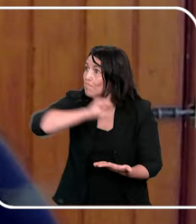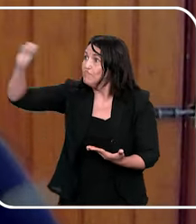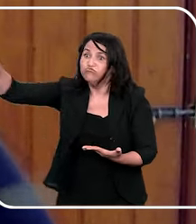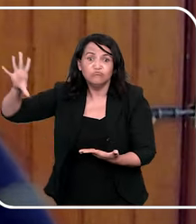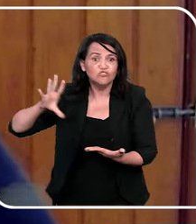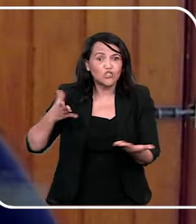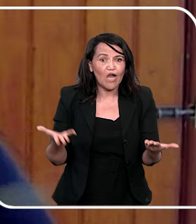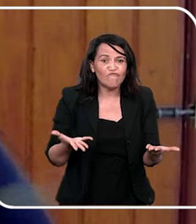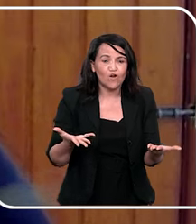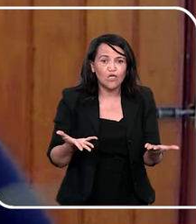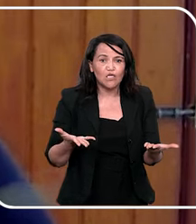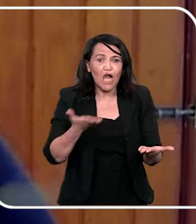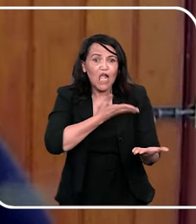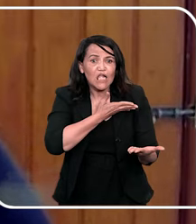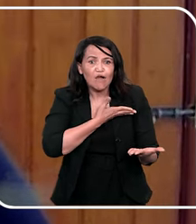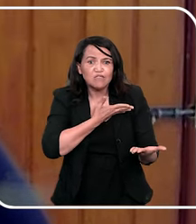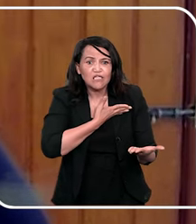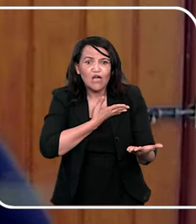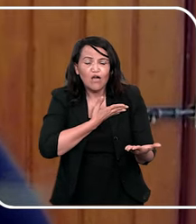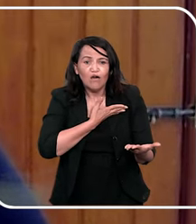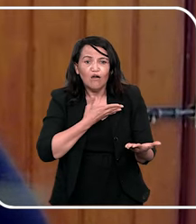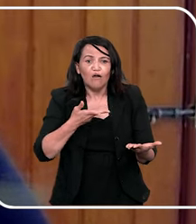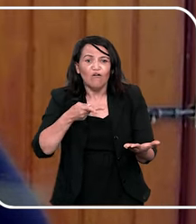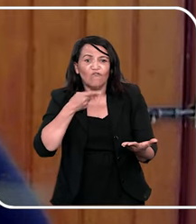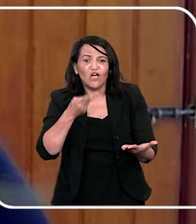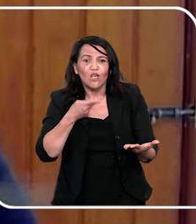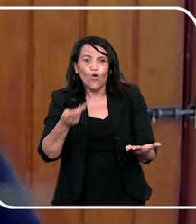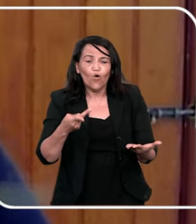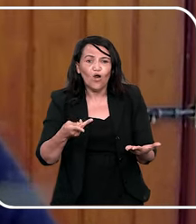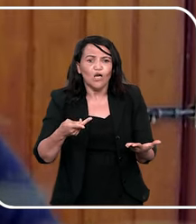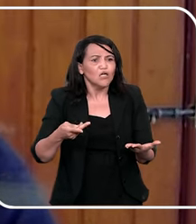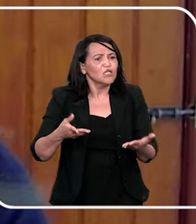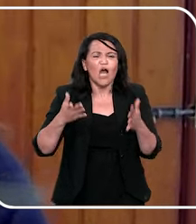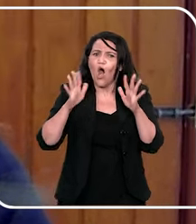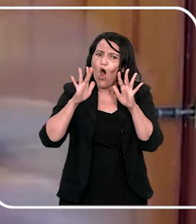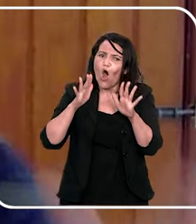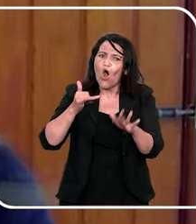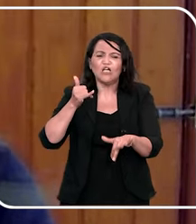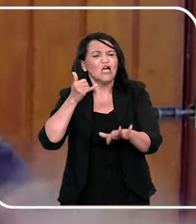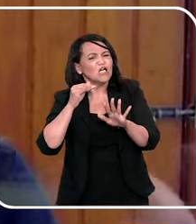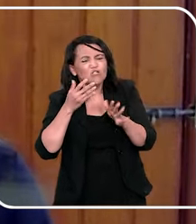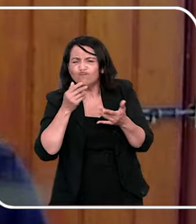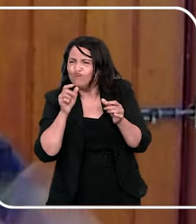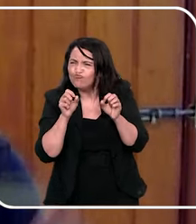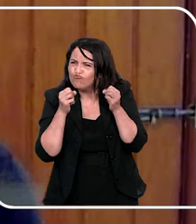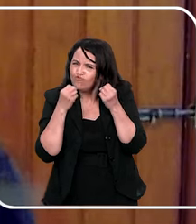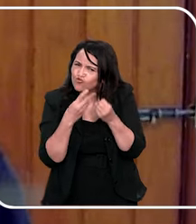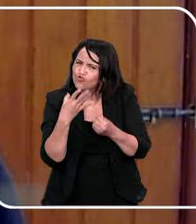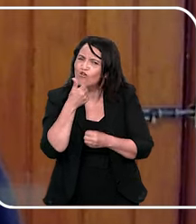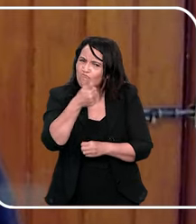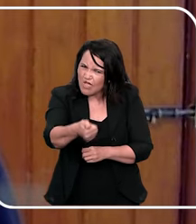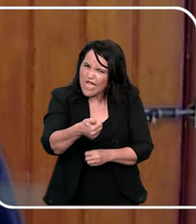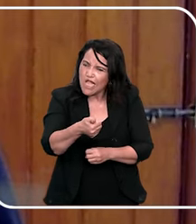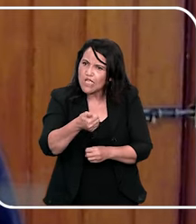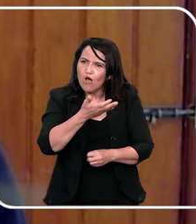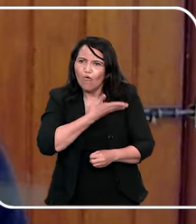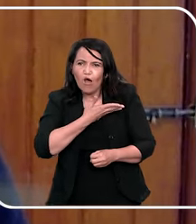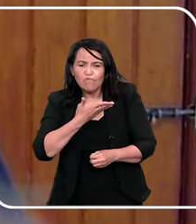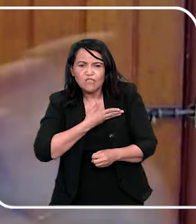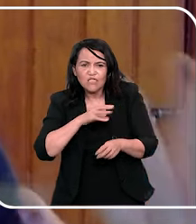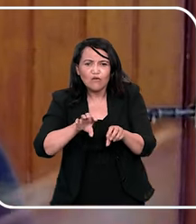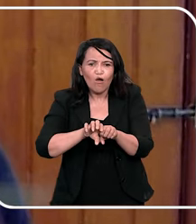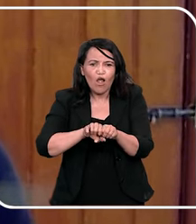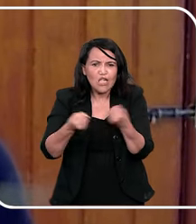que jogar pela janela a chaleira. E o que a colega fez? Não. Isso não foi nada, não. Acontece, você não conhecia. Um